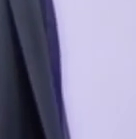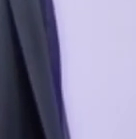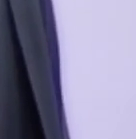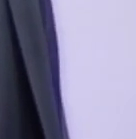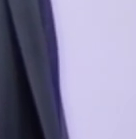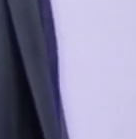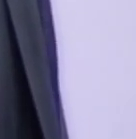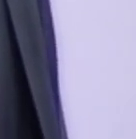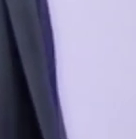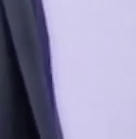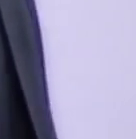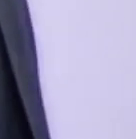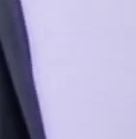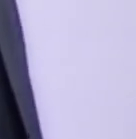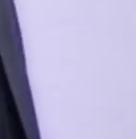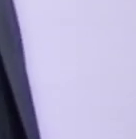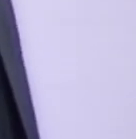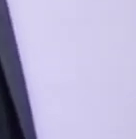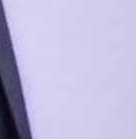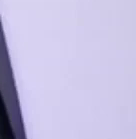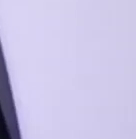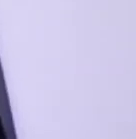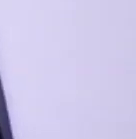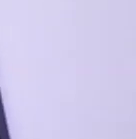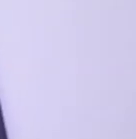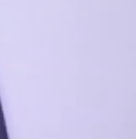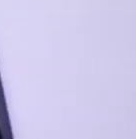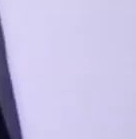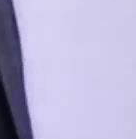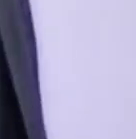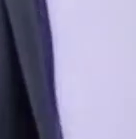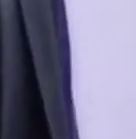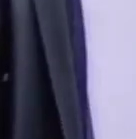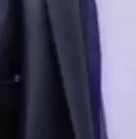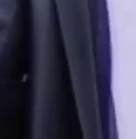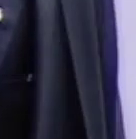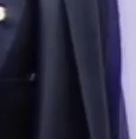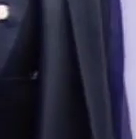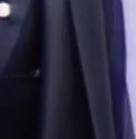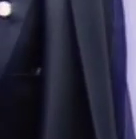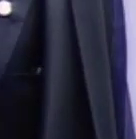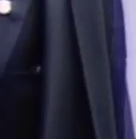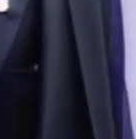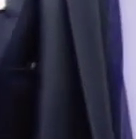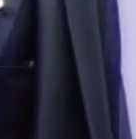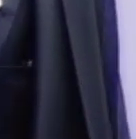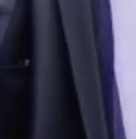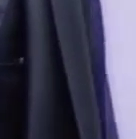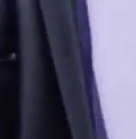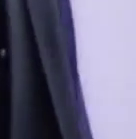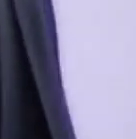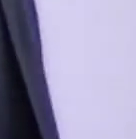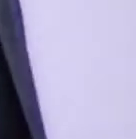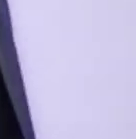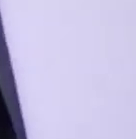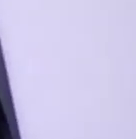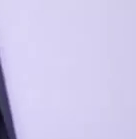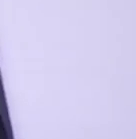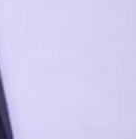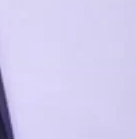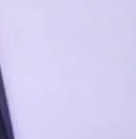Mendes e como já veiculei em assentada anterior, quando do